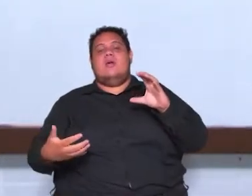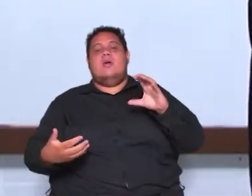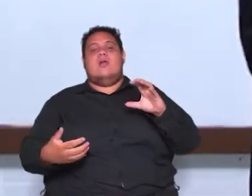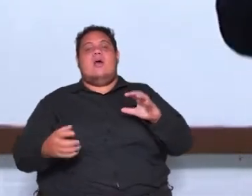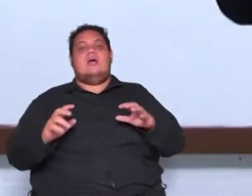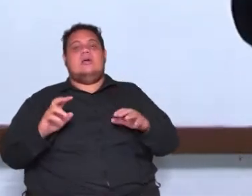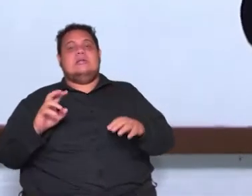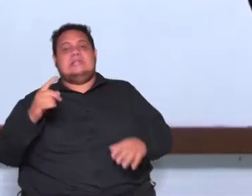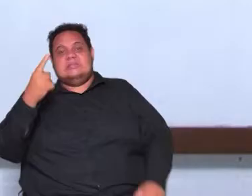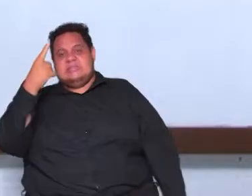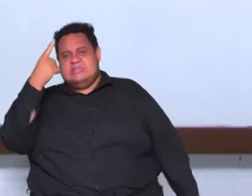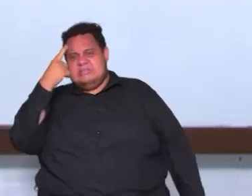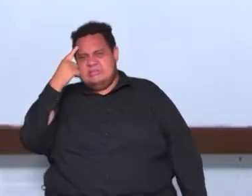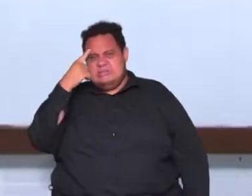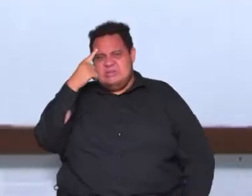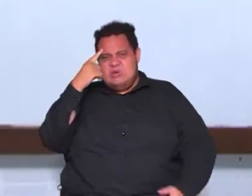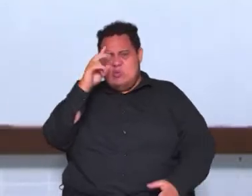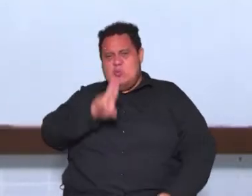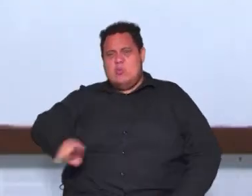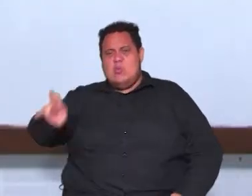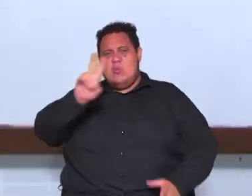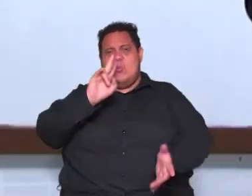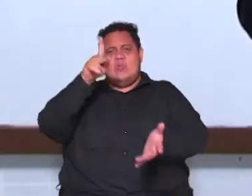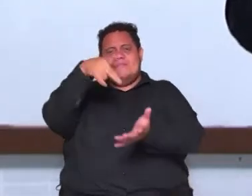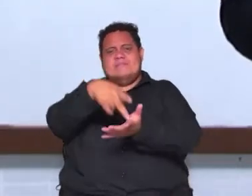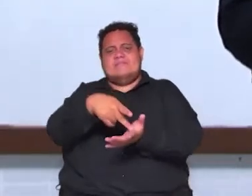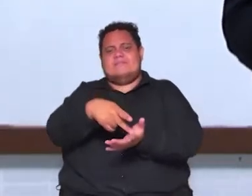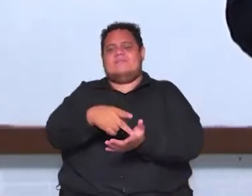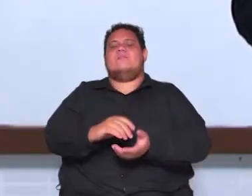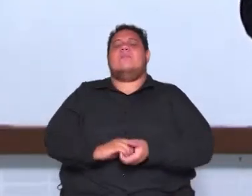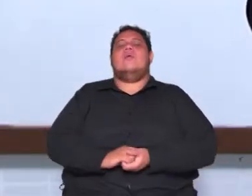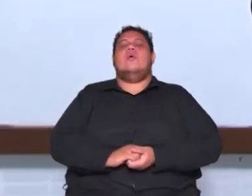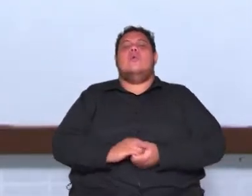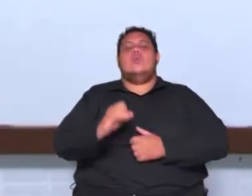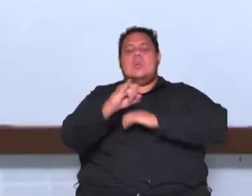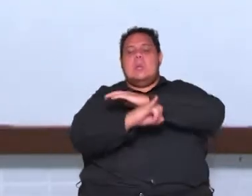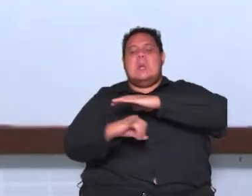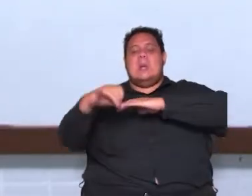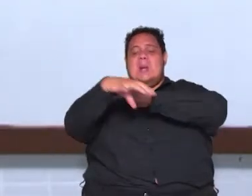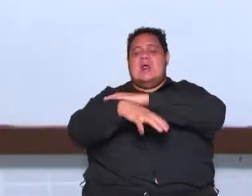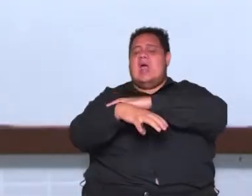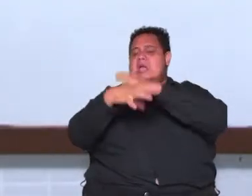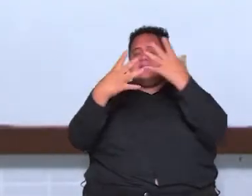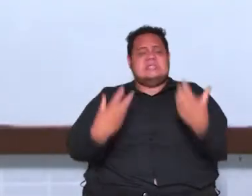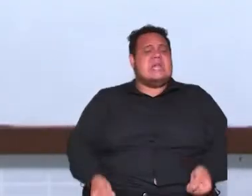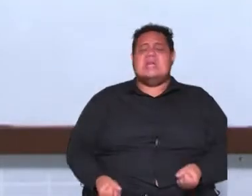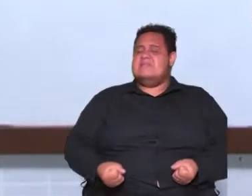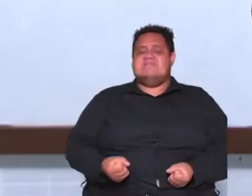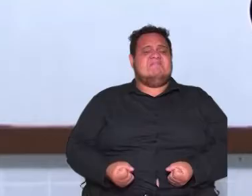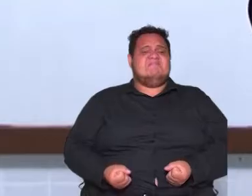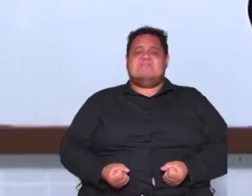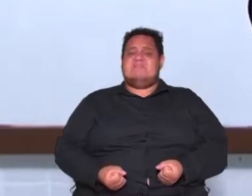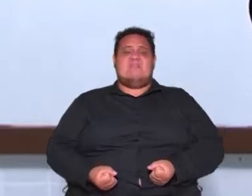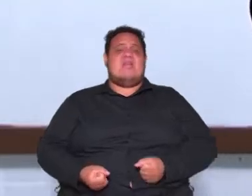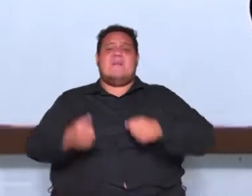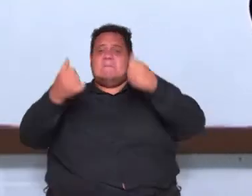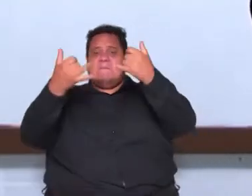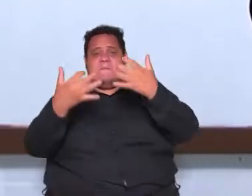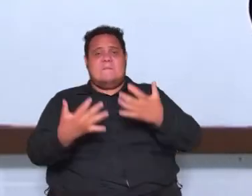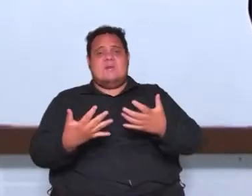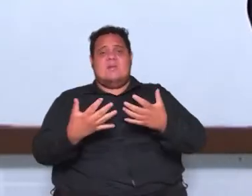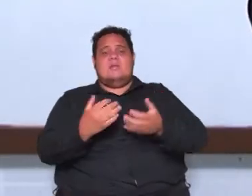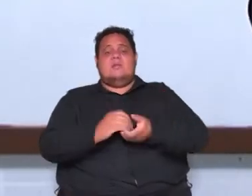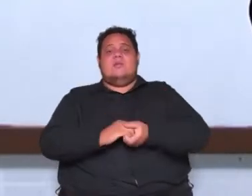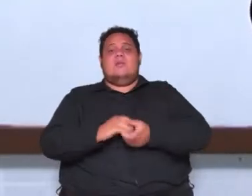racionalismo uso da razão os iluministas não aceitarão por exemplo mais as explicações